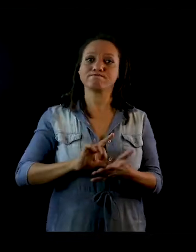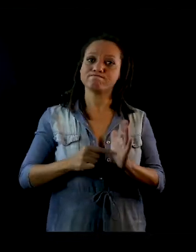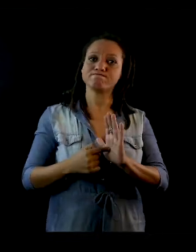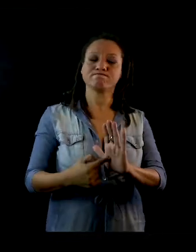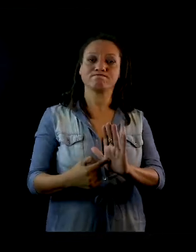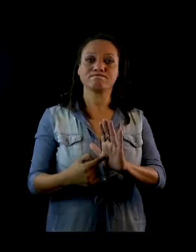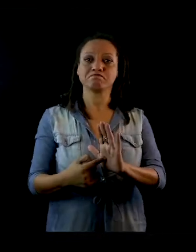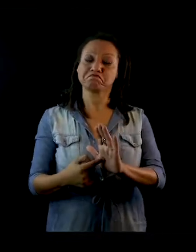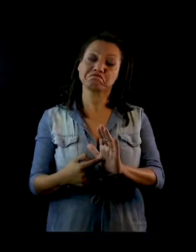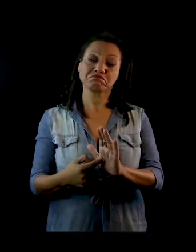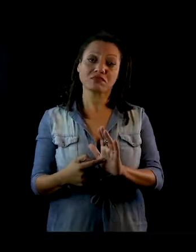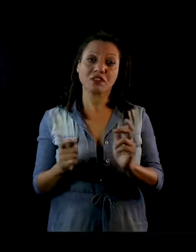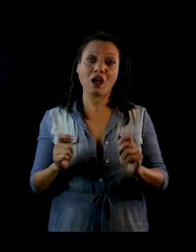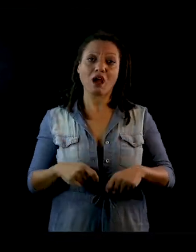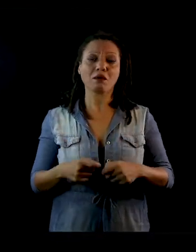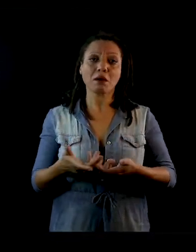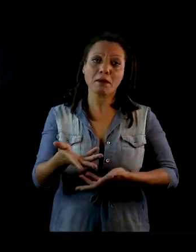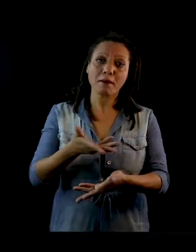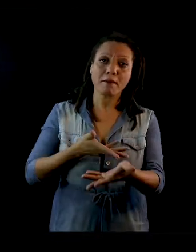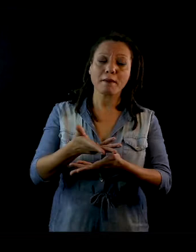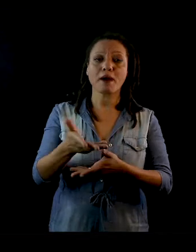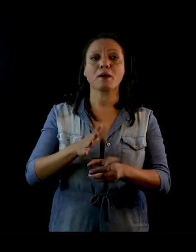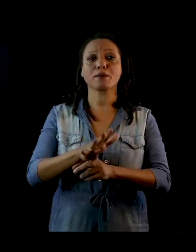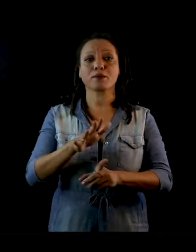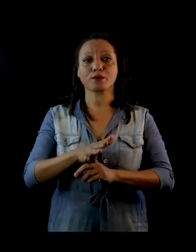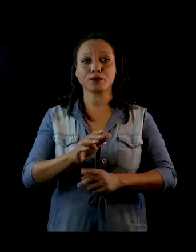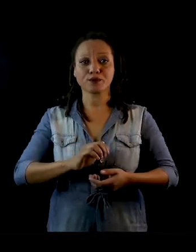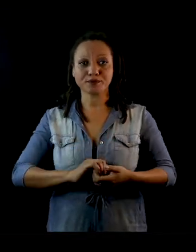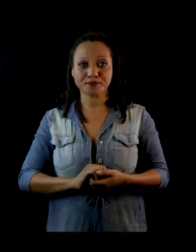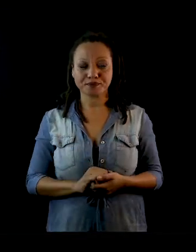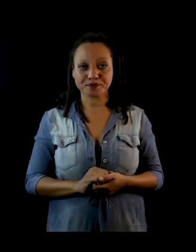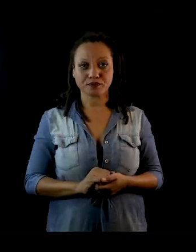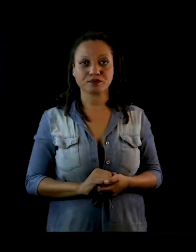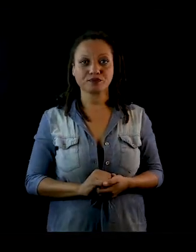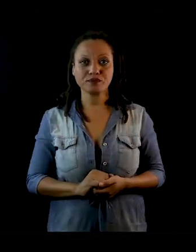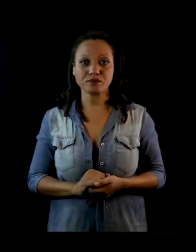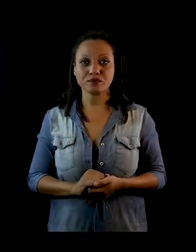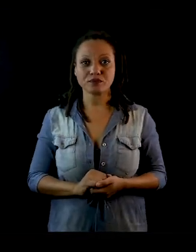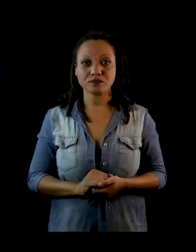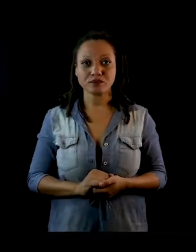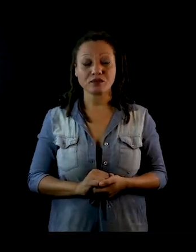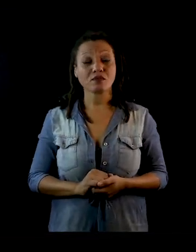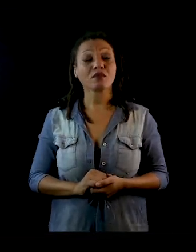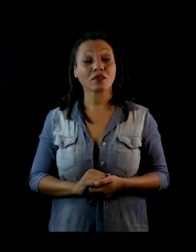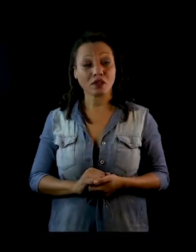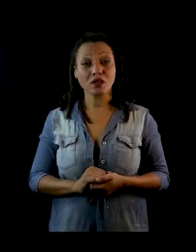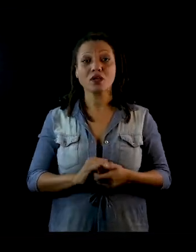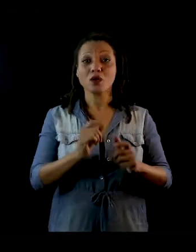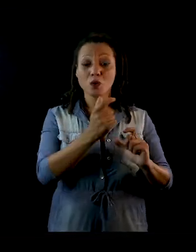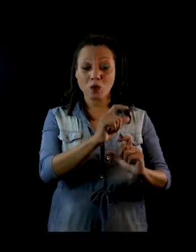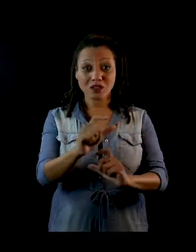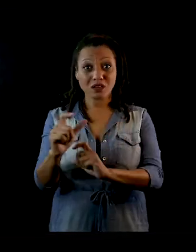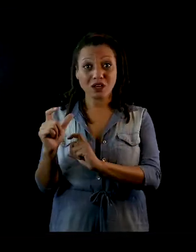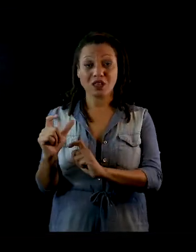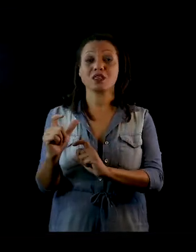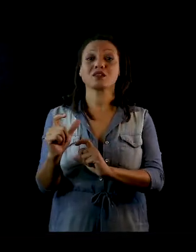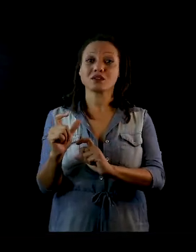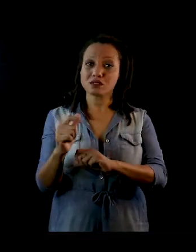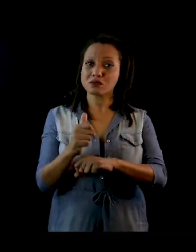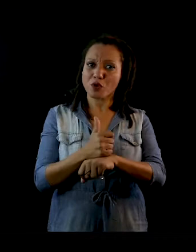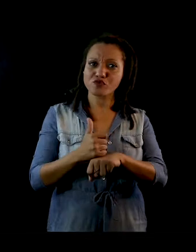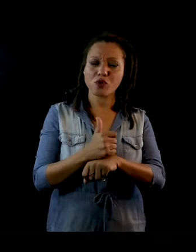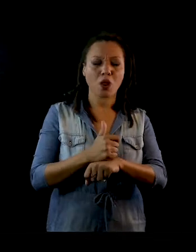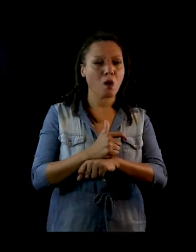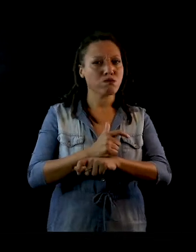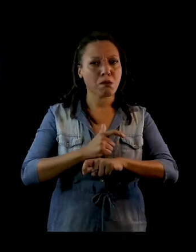mais sincero, que ele possa dialogar mesmo com o seu público. Houve um boom de quadrinhos, de quadrinistas no